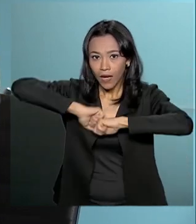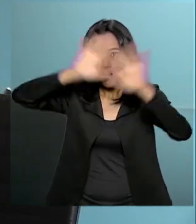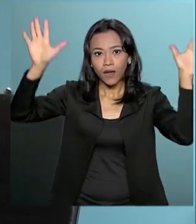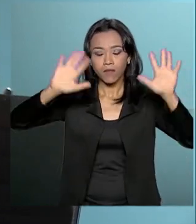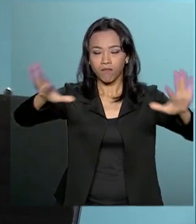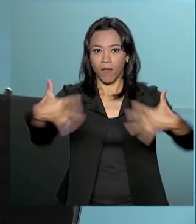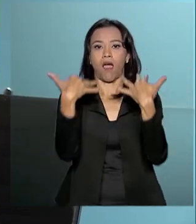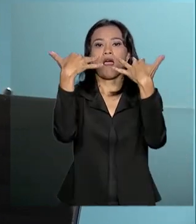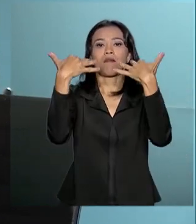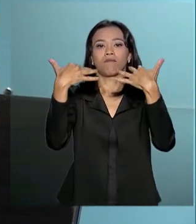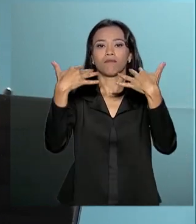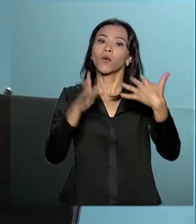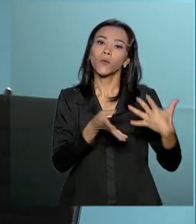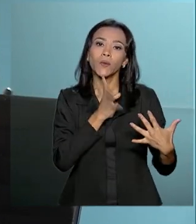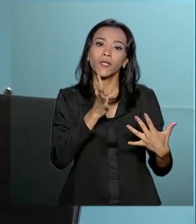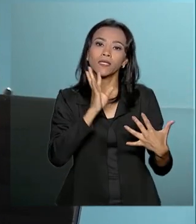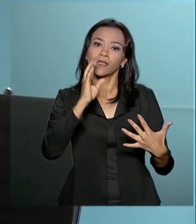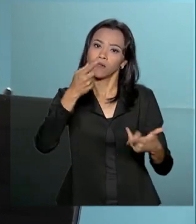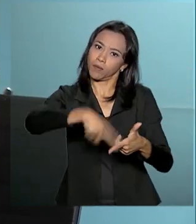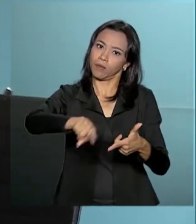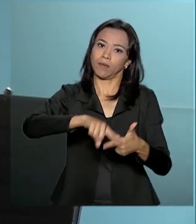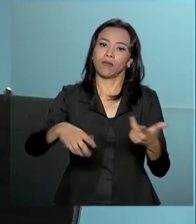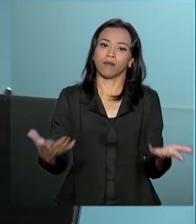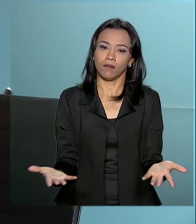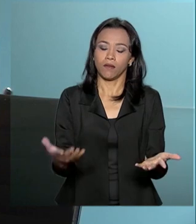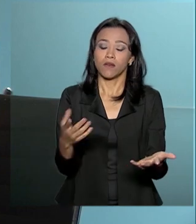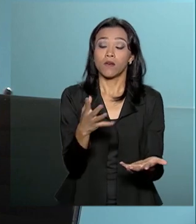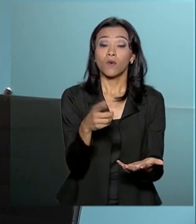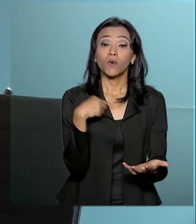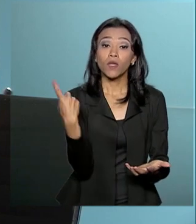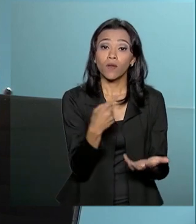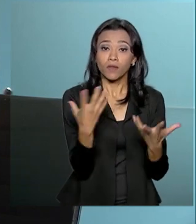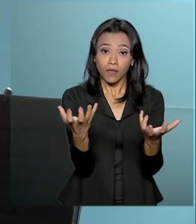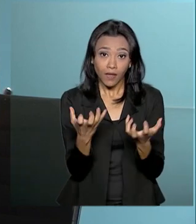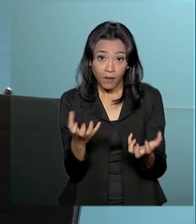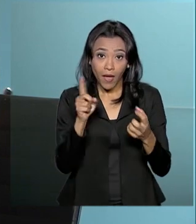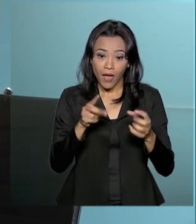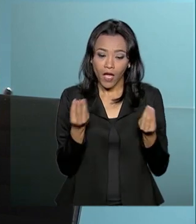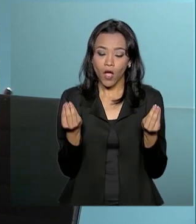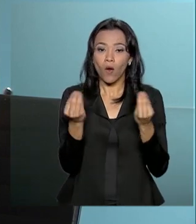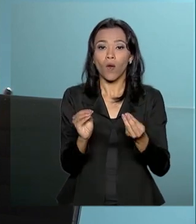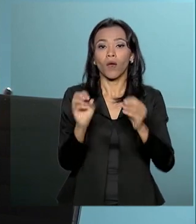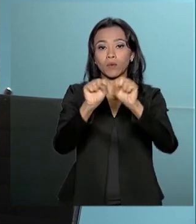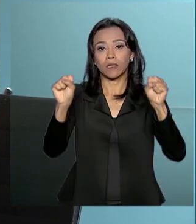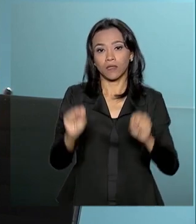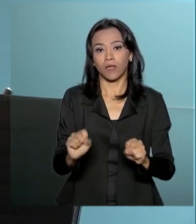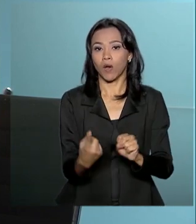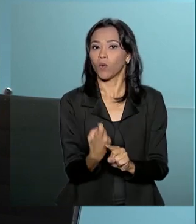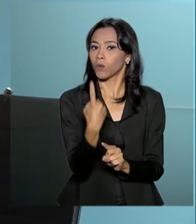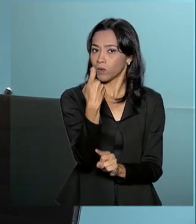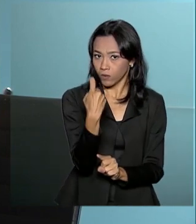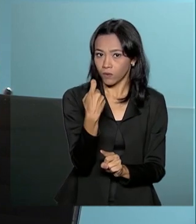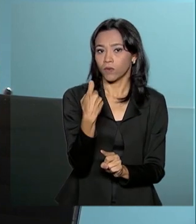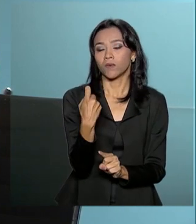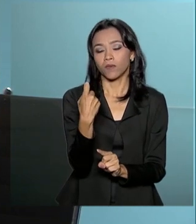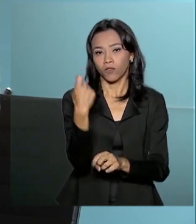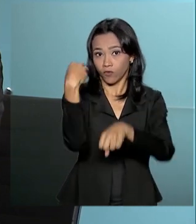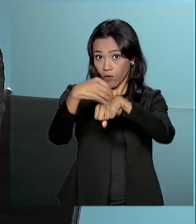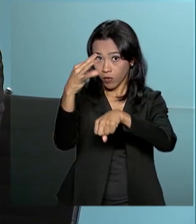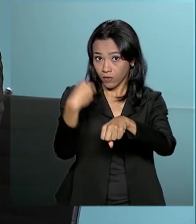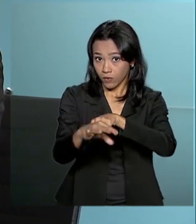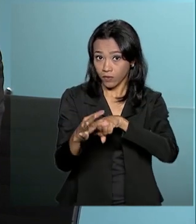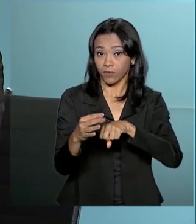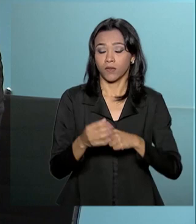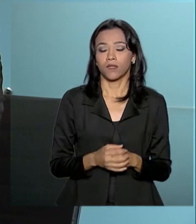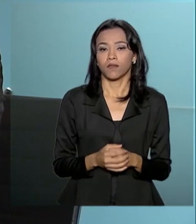sociedade esse problema. O que a gente pretende é botar um sistema único de agendas e desde que